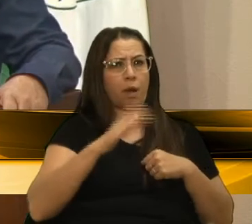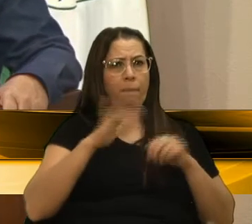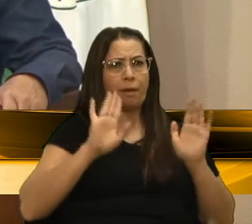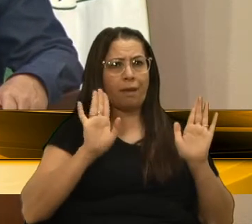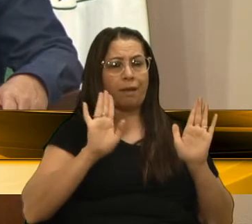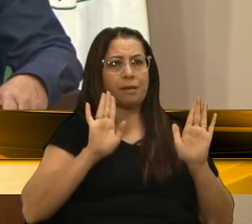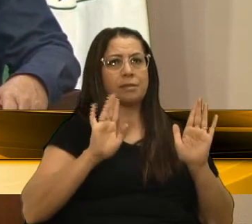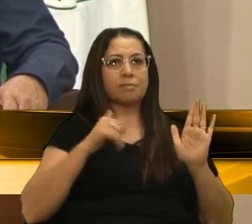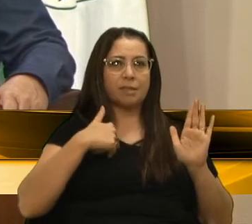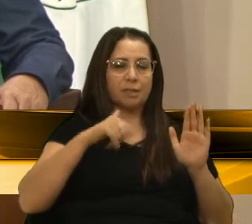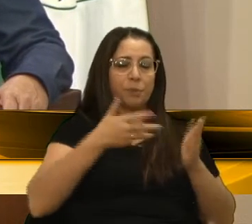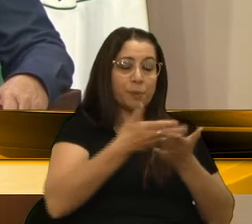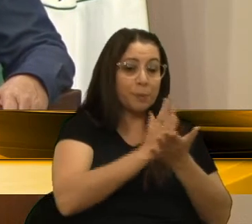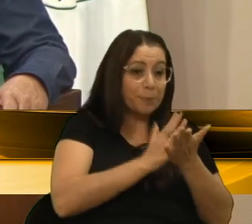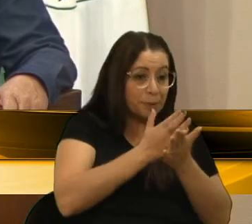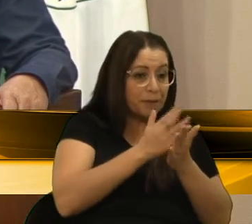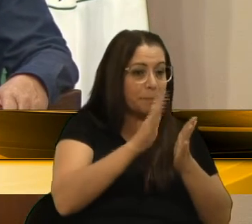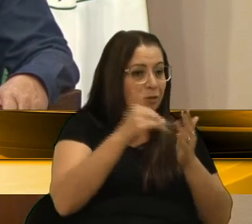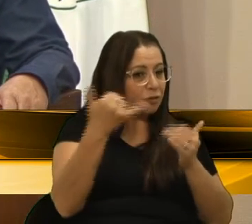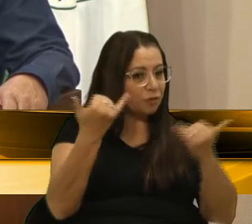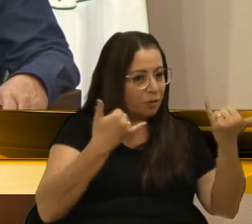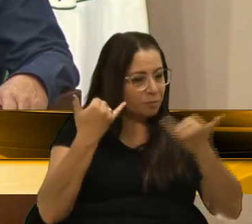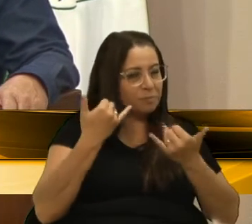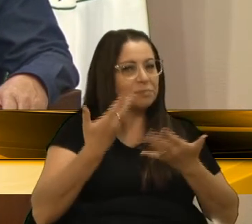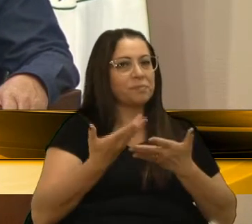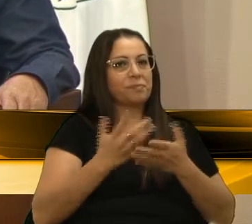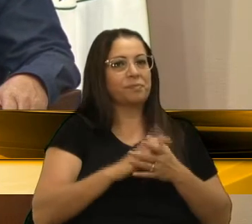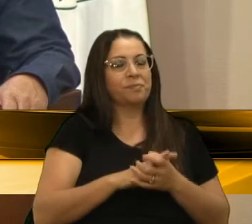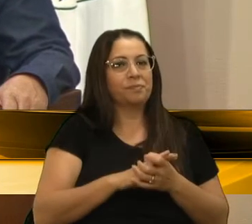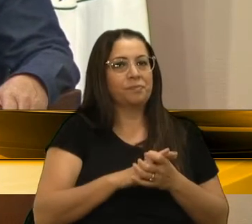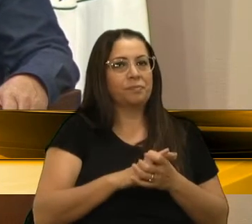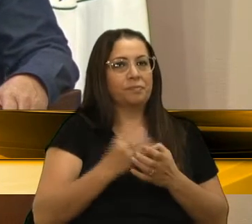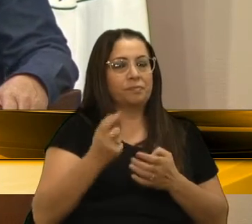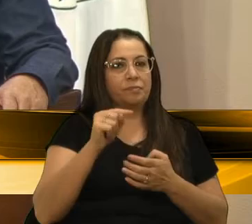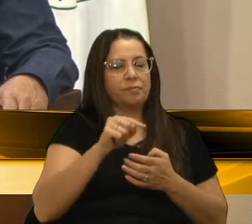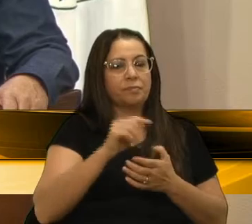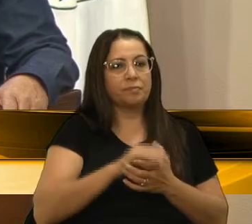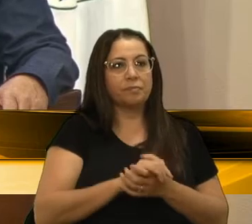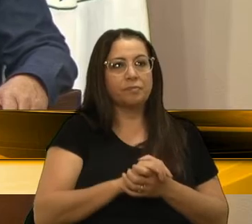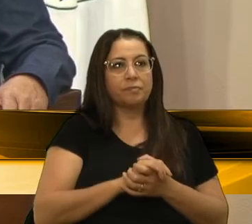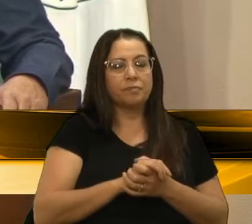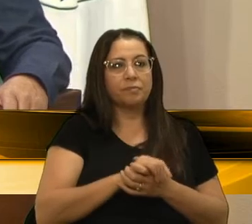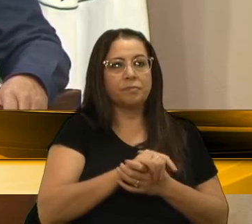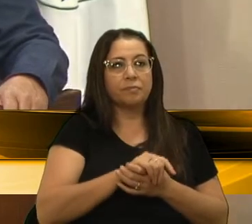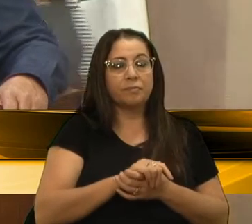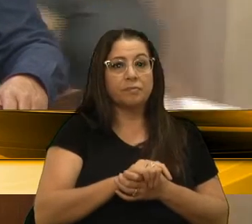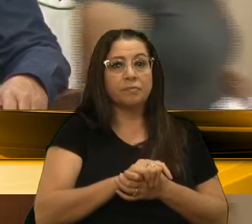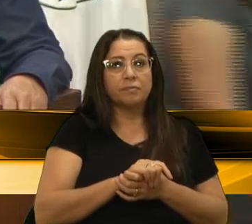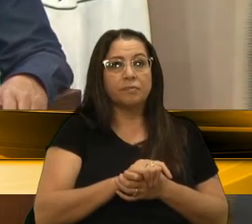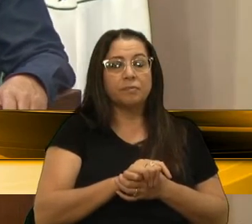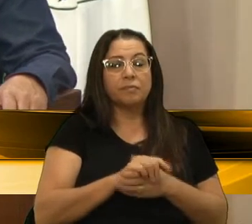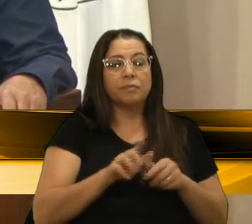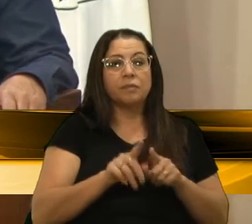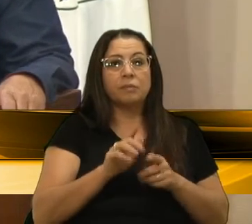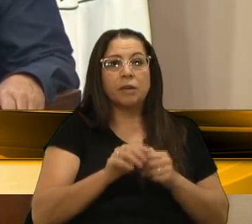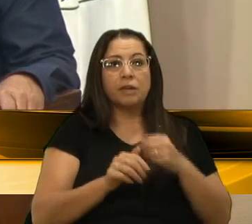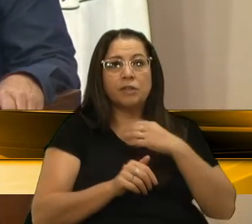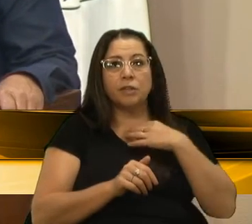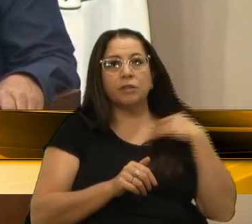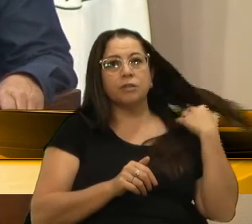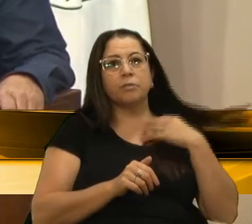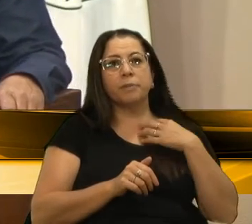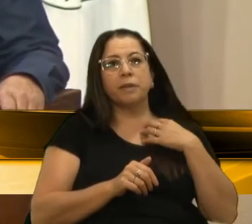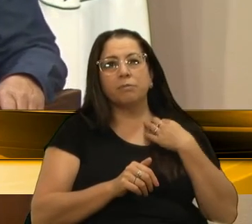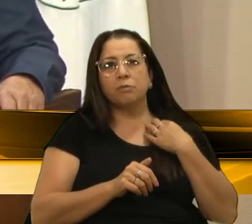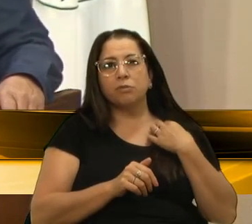mas eu ia lá incomodar ele, pedia informação, então assim, quero deixar esse, dizendo que se a gente está aqui de novo, na Câmara,